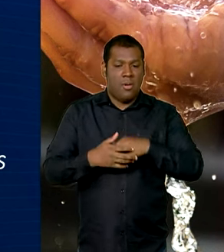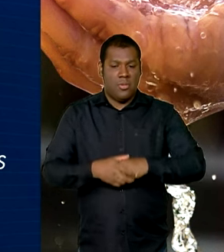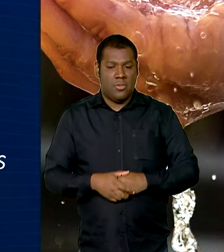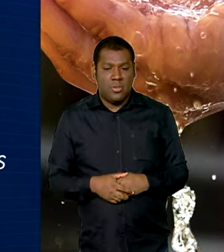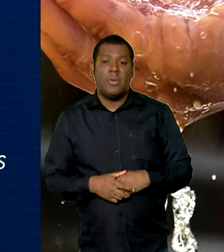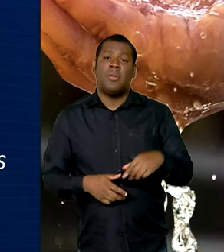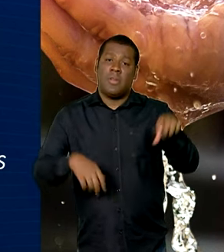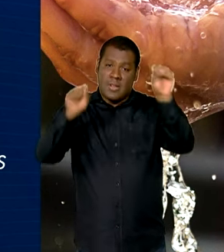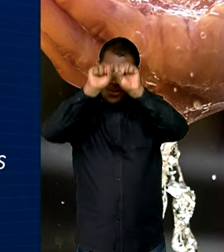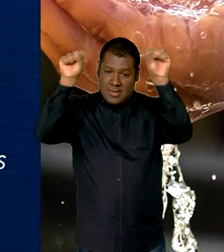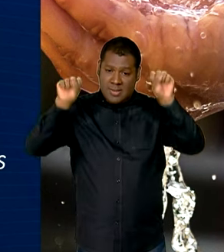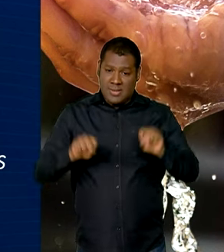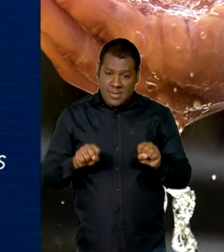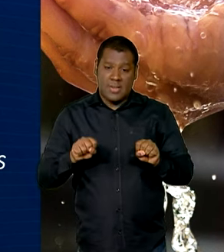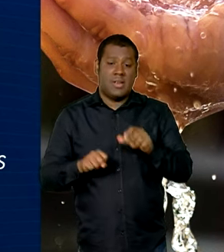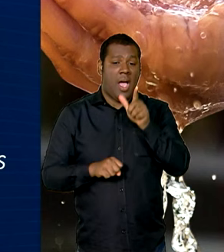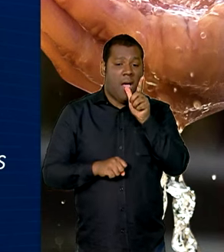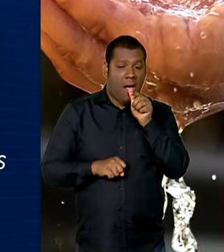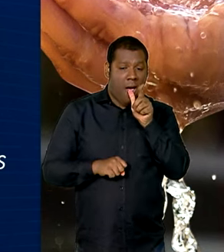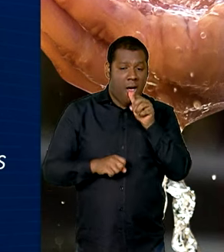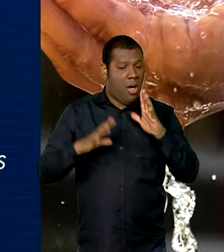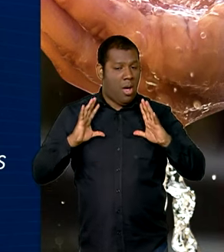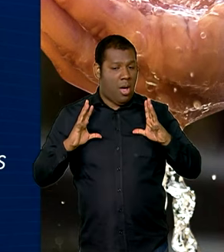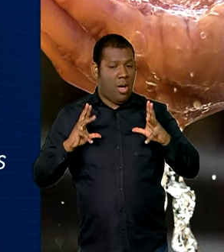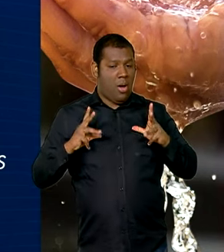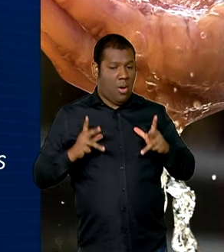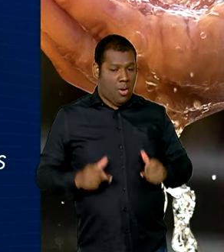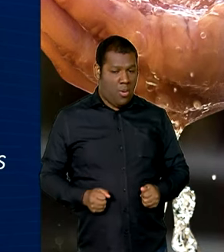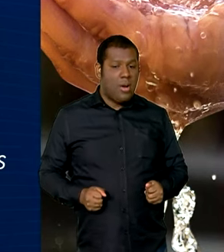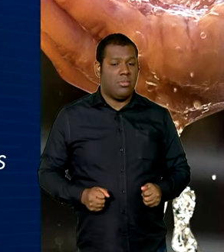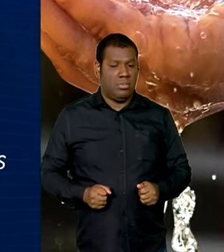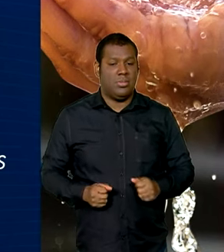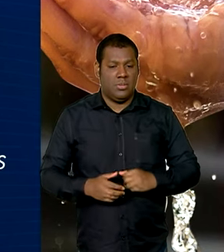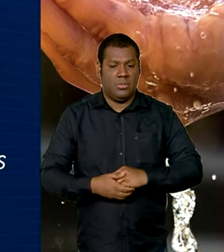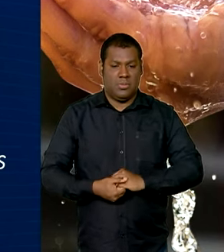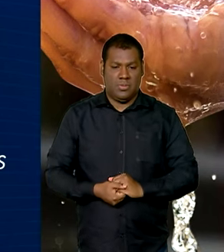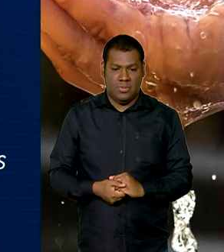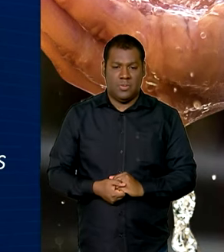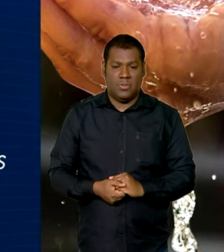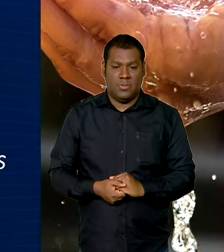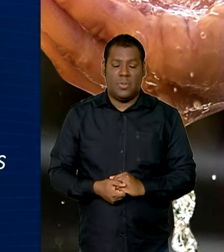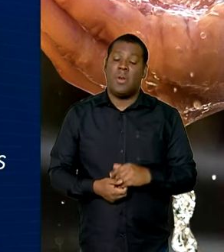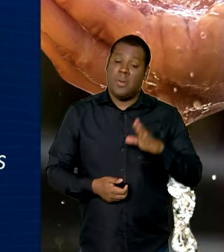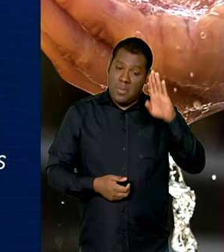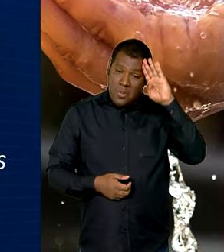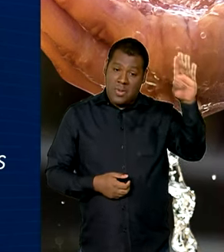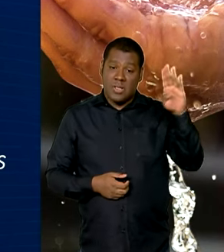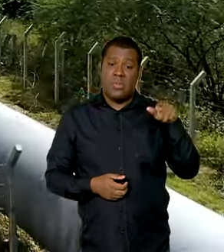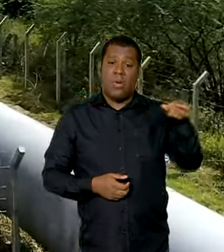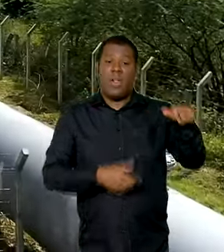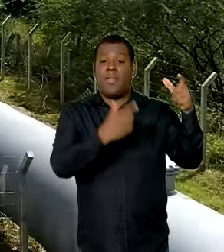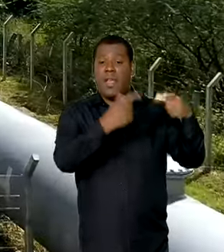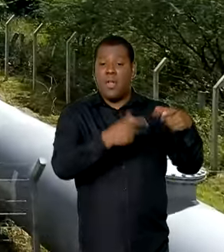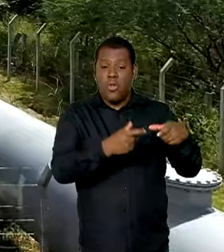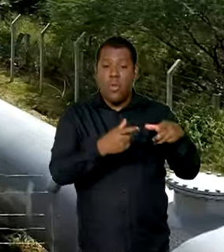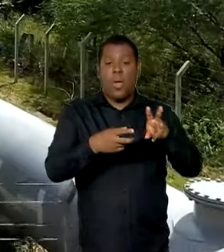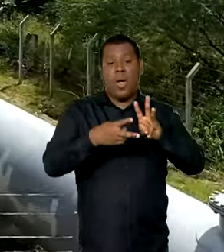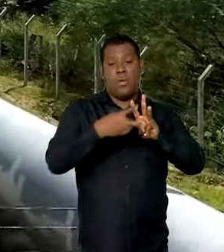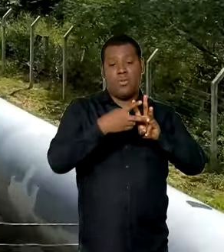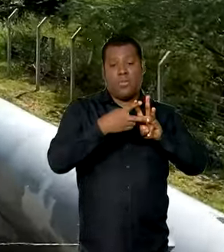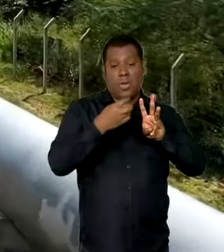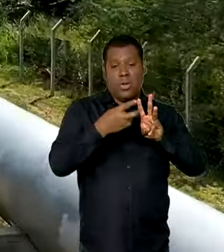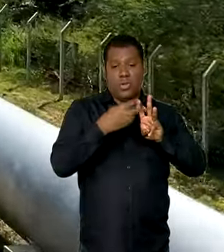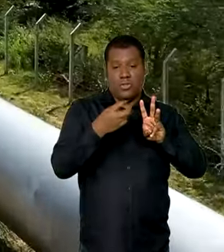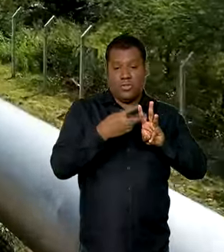sistemas de dessarinização e sistemas simplificados, inclusive em aldeias indígenas. Seguindo o